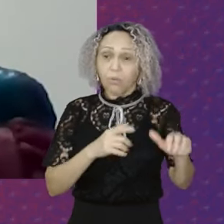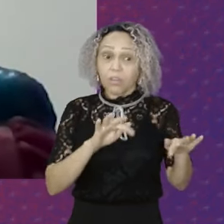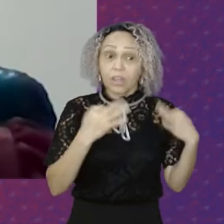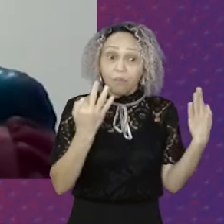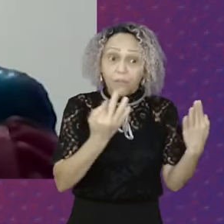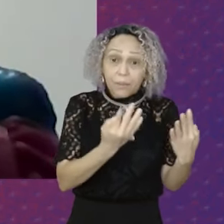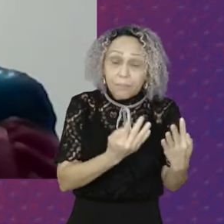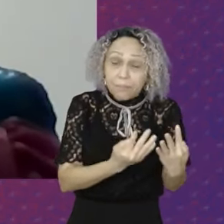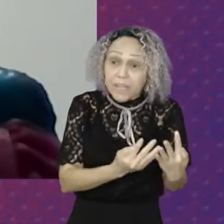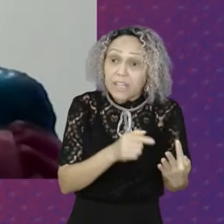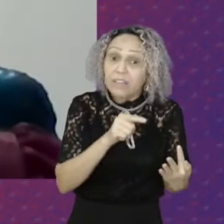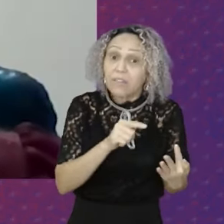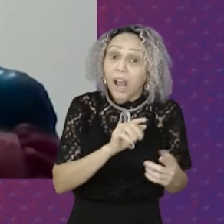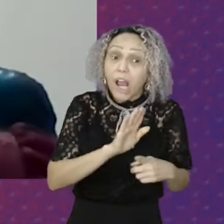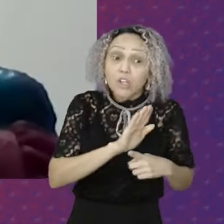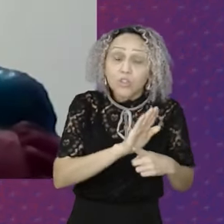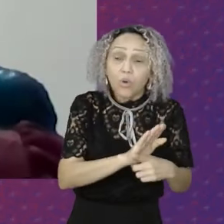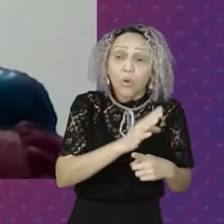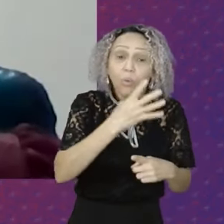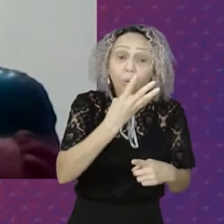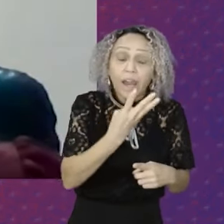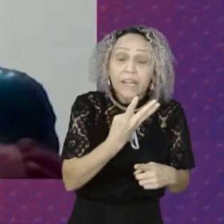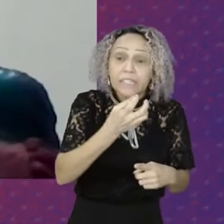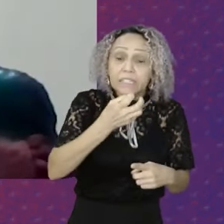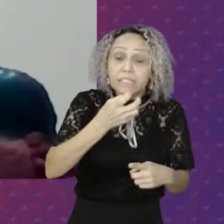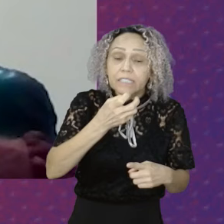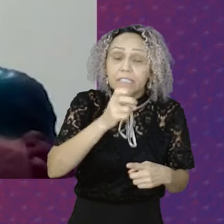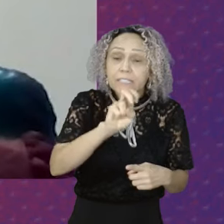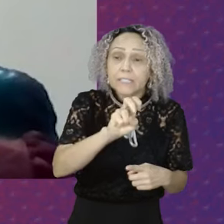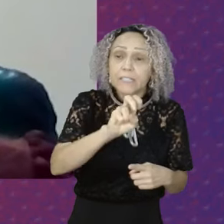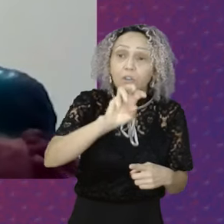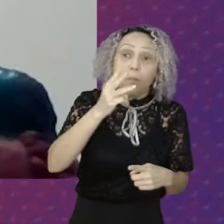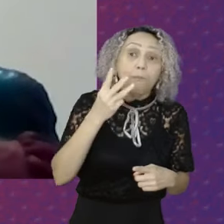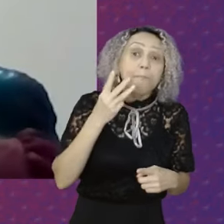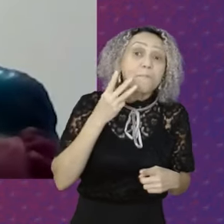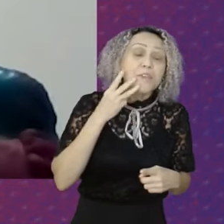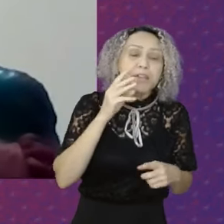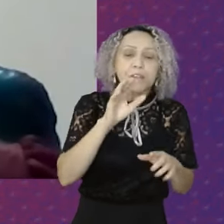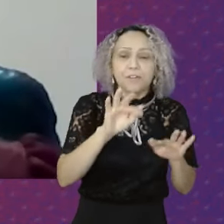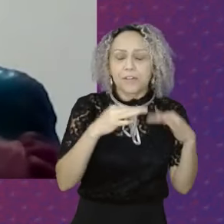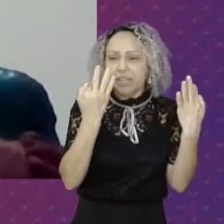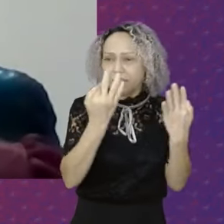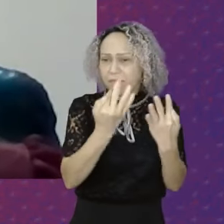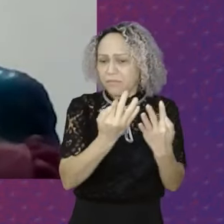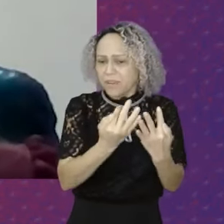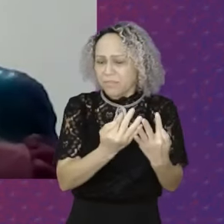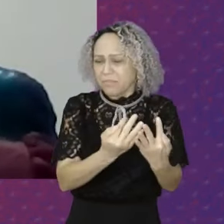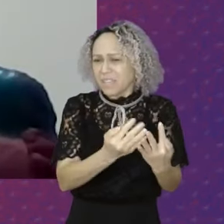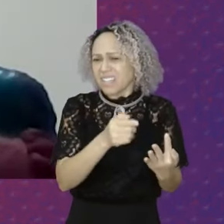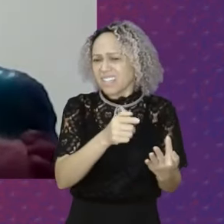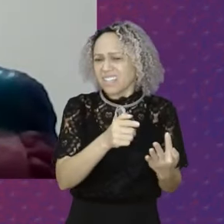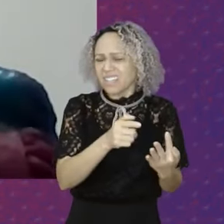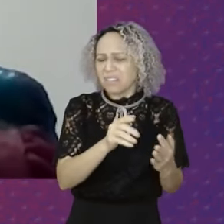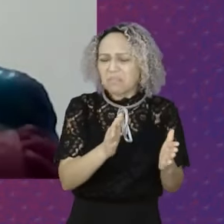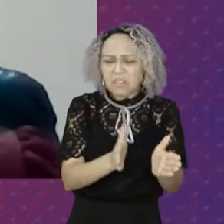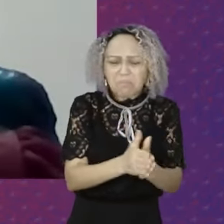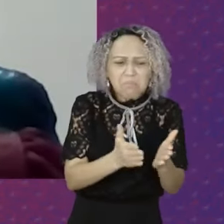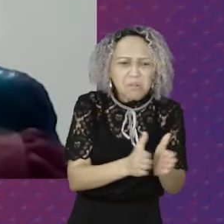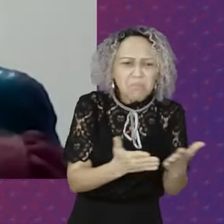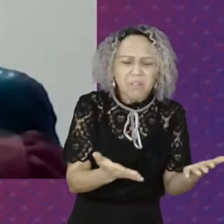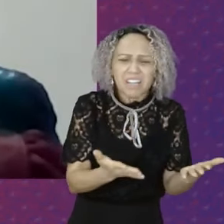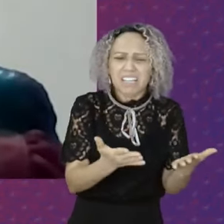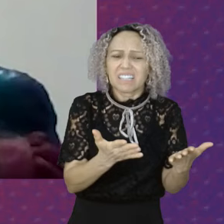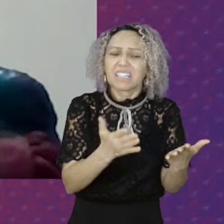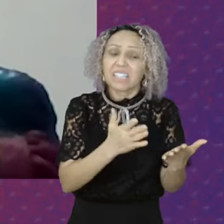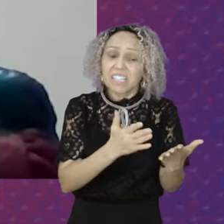No meu município Eu tenho um índice alto De famílias Em vulnerabilidade social Em extrema pobreza Que desde a